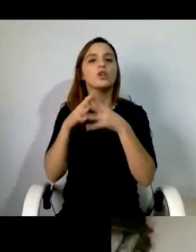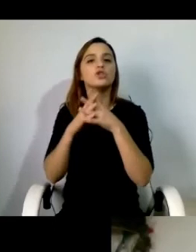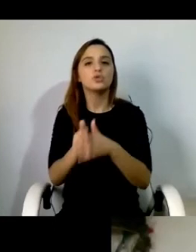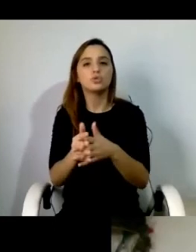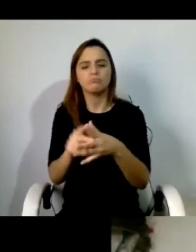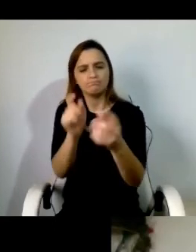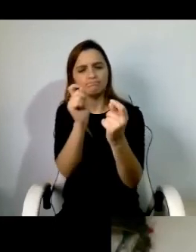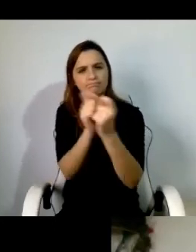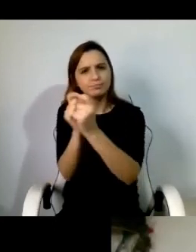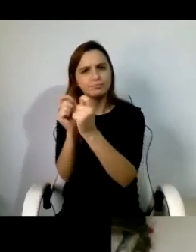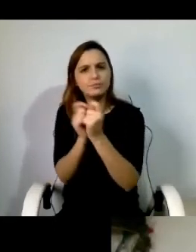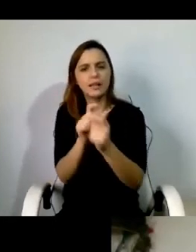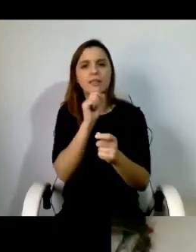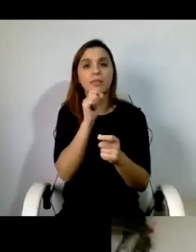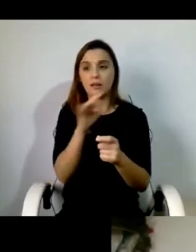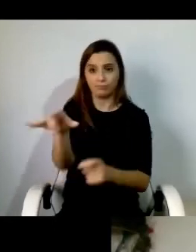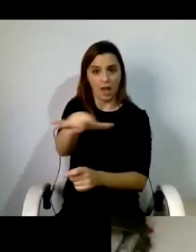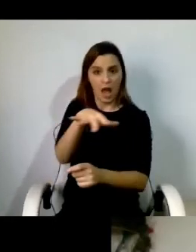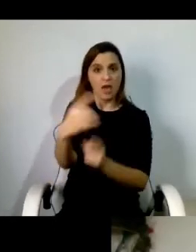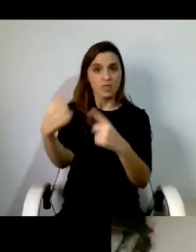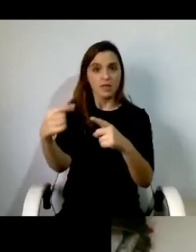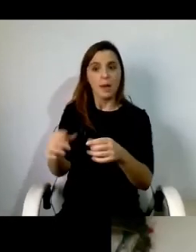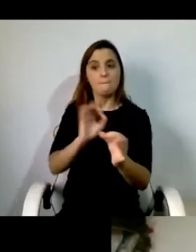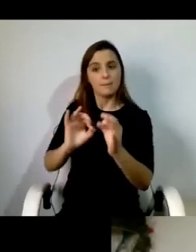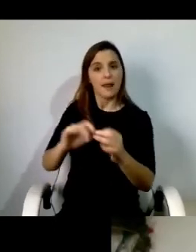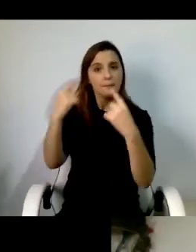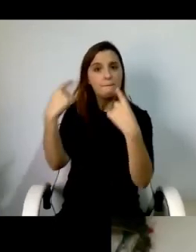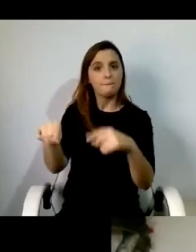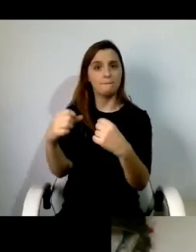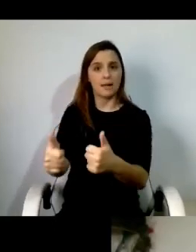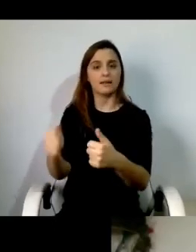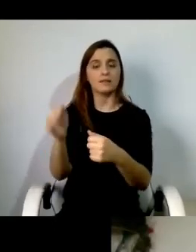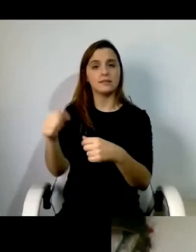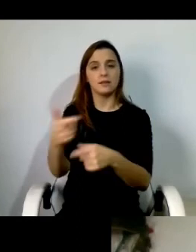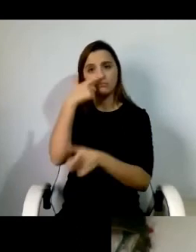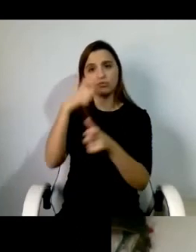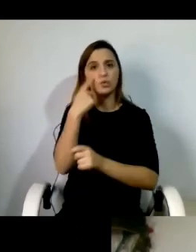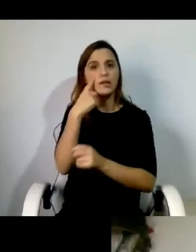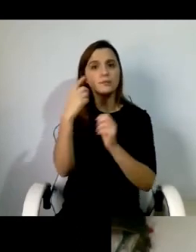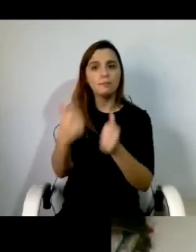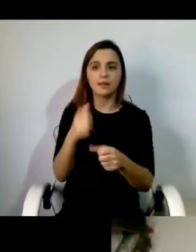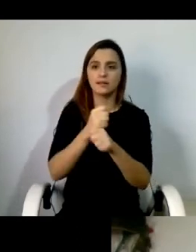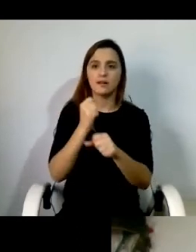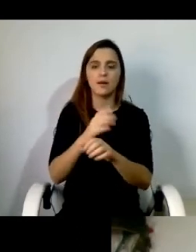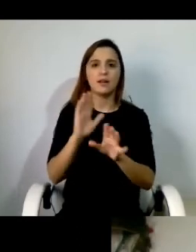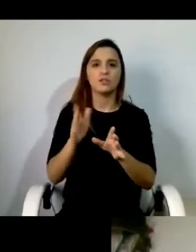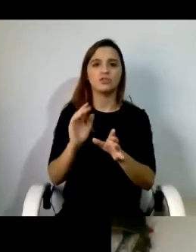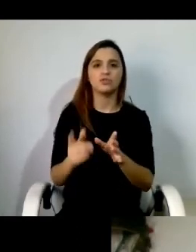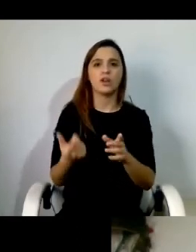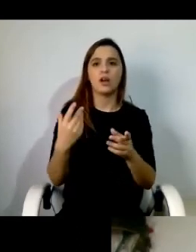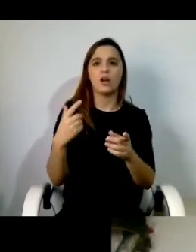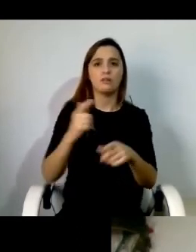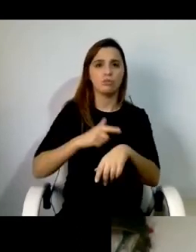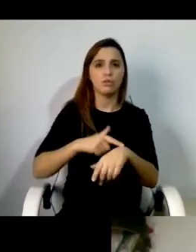que nós temos no terreno que estão bem preparadas e que conhecem bem as pessoas porque trabalham com elas desde há décadas e portanto